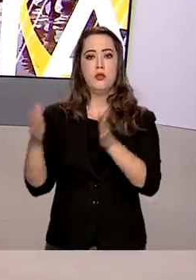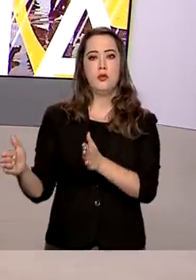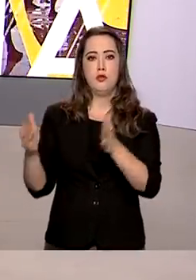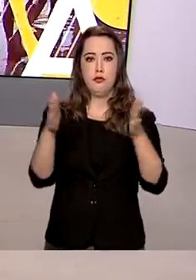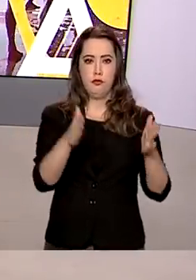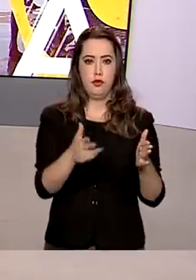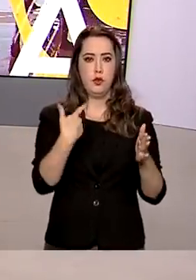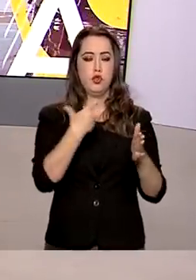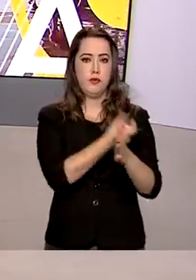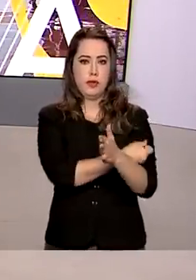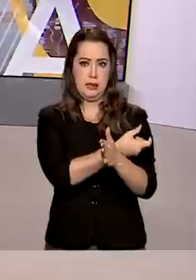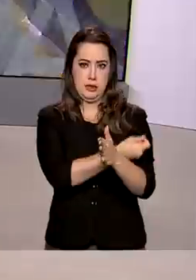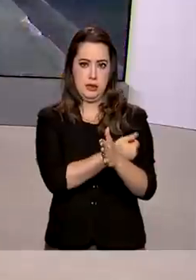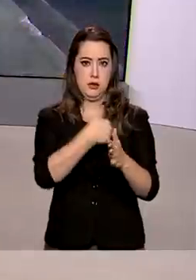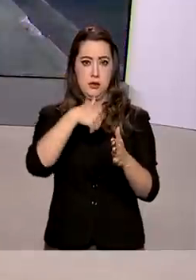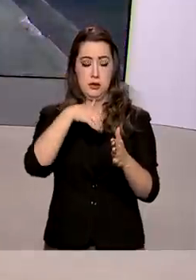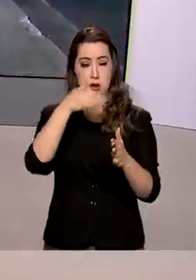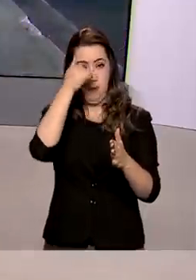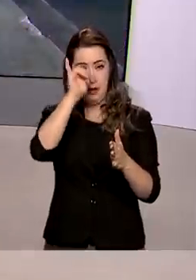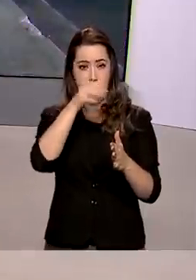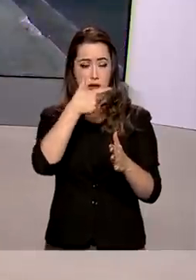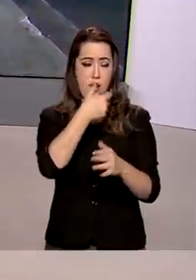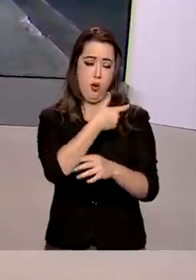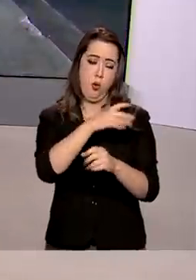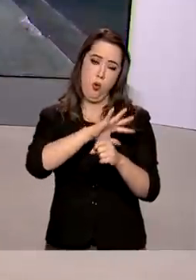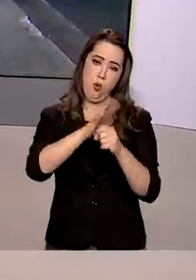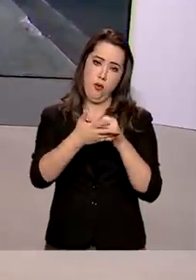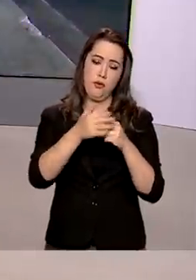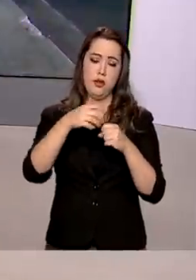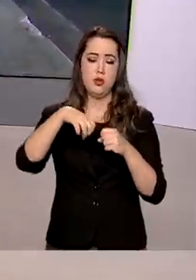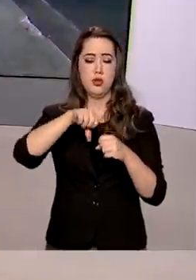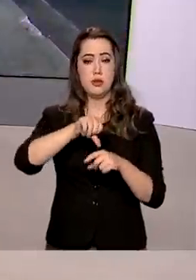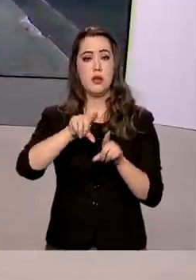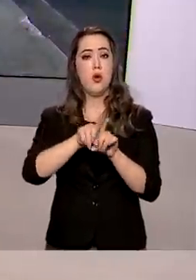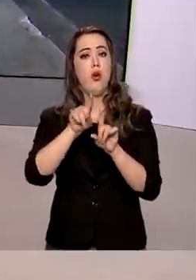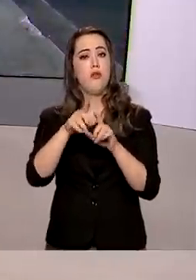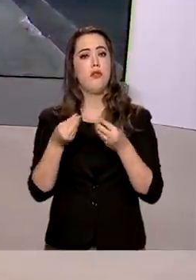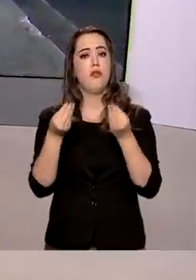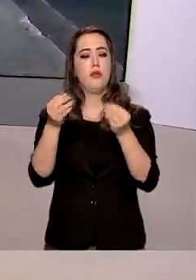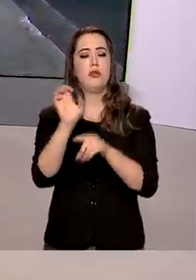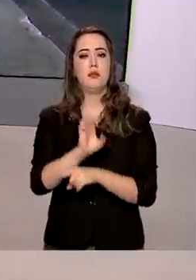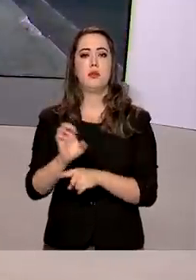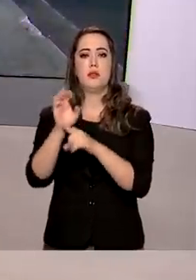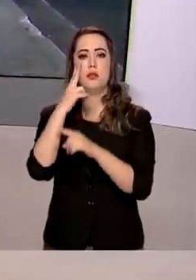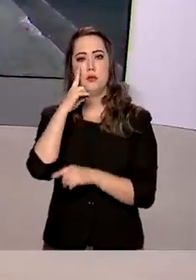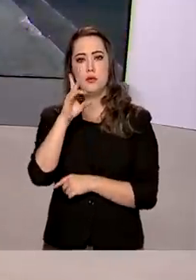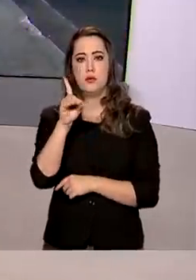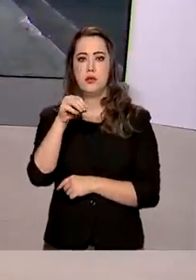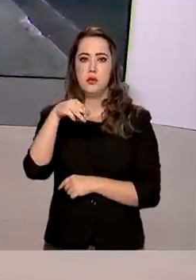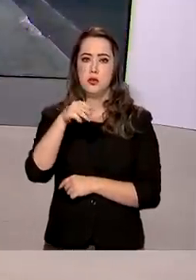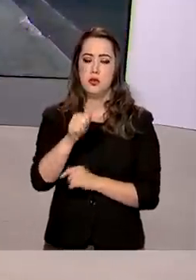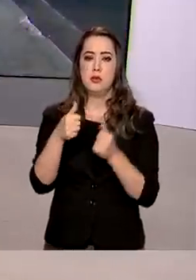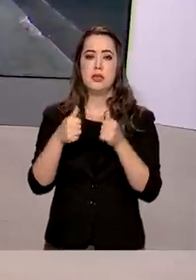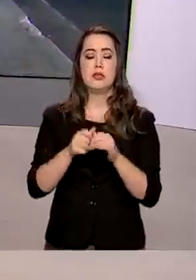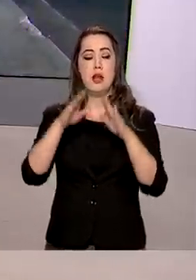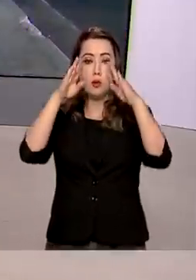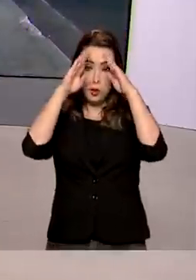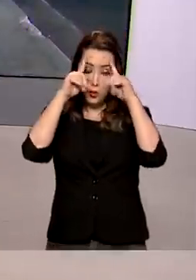os estados. Vamos ao vivo a São Paulo conversar com o repórter Dimas Soldi, que tem as informações pra gente. Dimas, bom dia pra você.